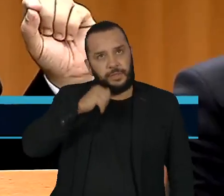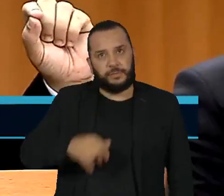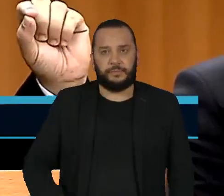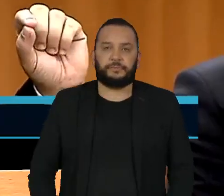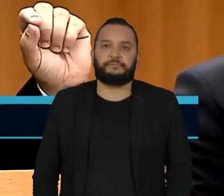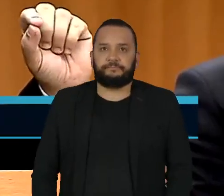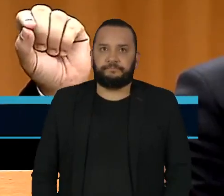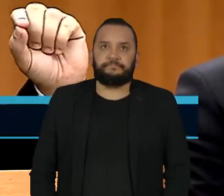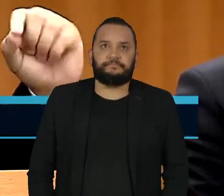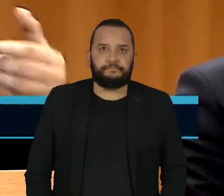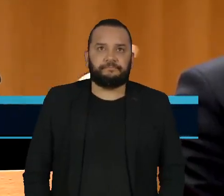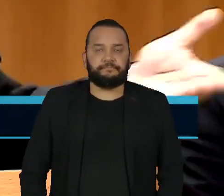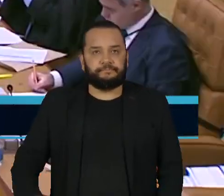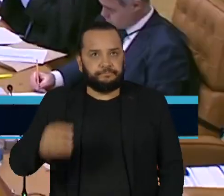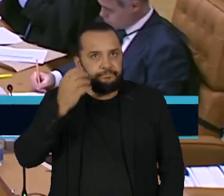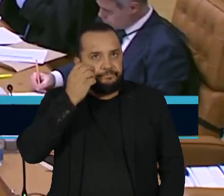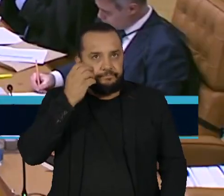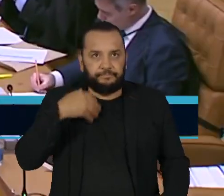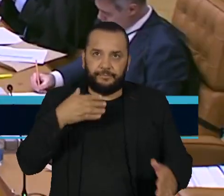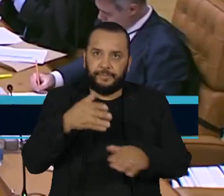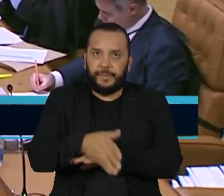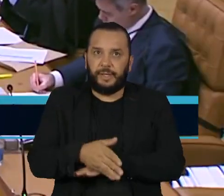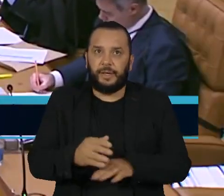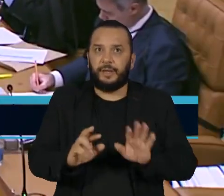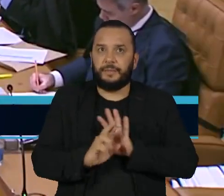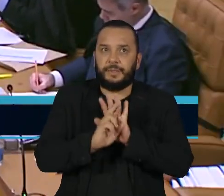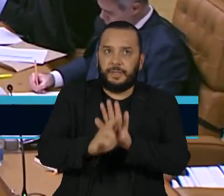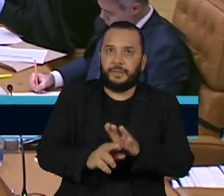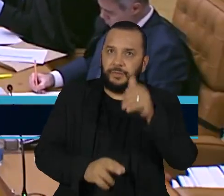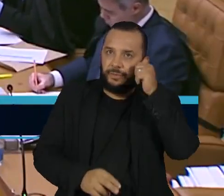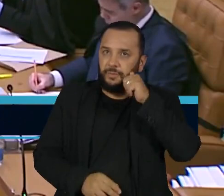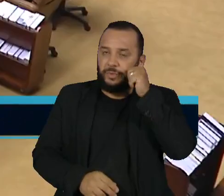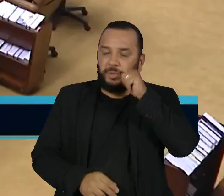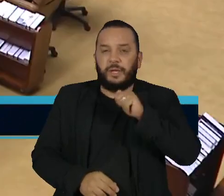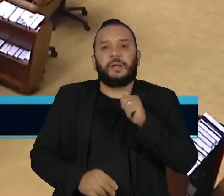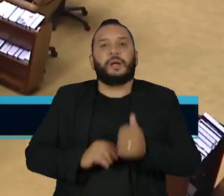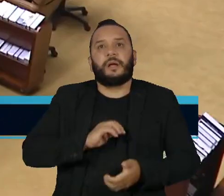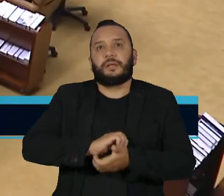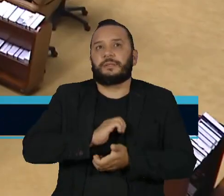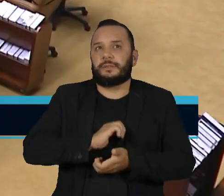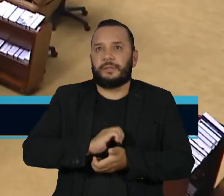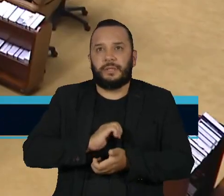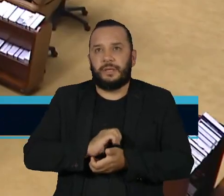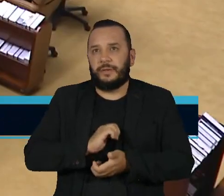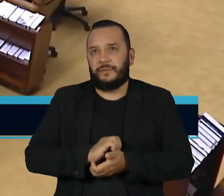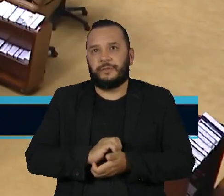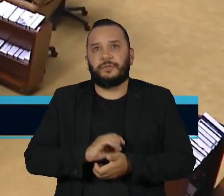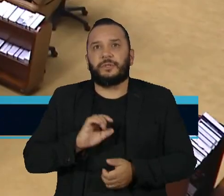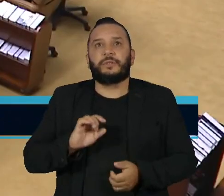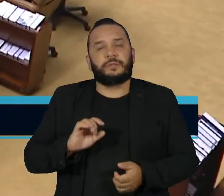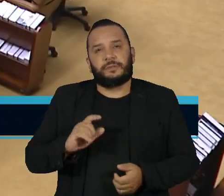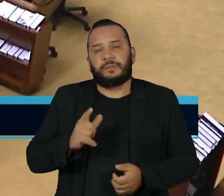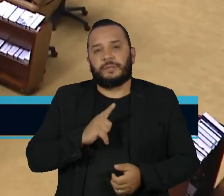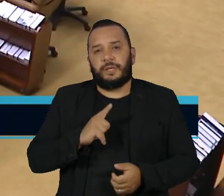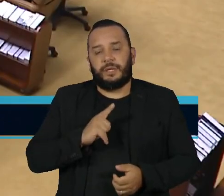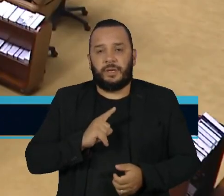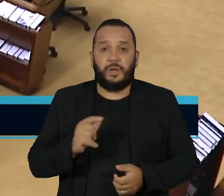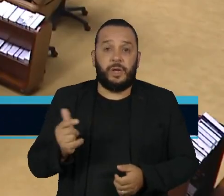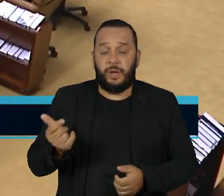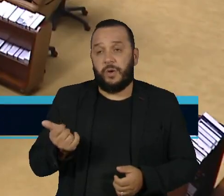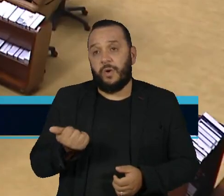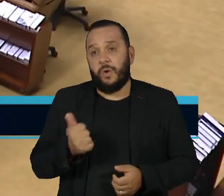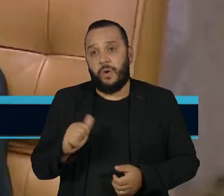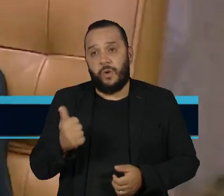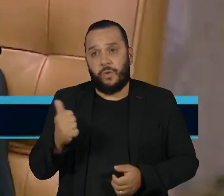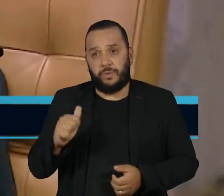Com a entrada de Flávio Dino, a representação feminina no Supremo Tribunal Federal passa a ter entre os 11 integrantes